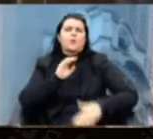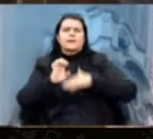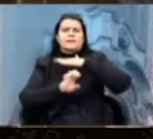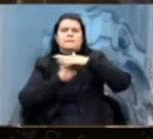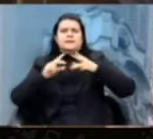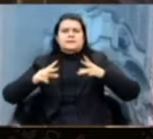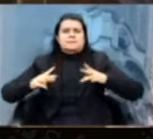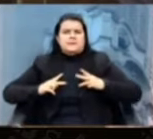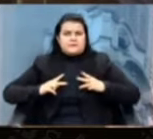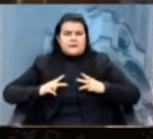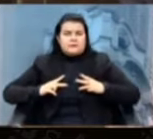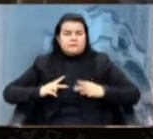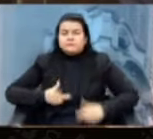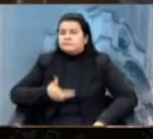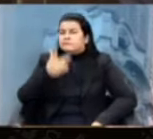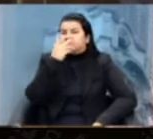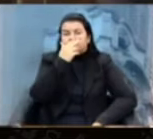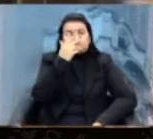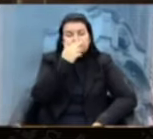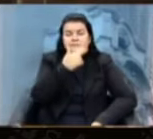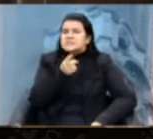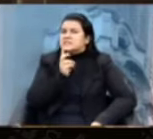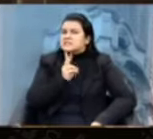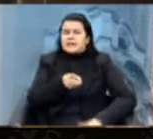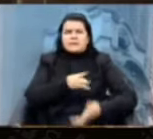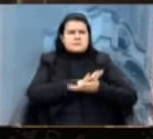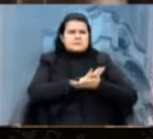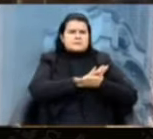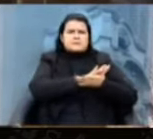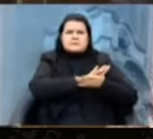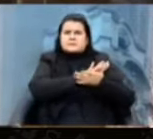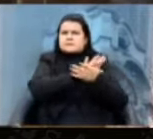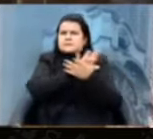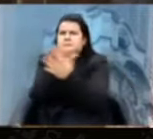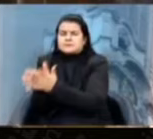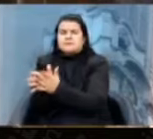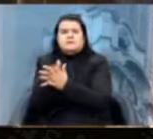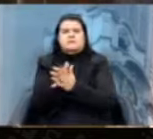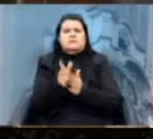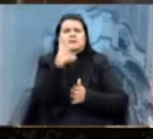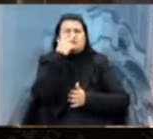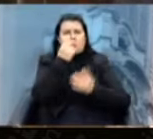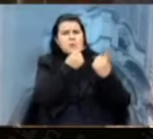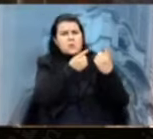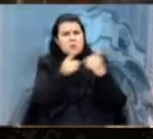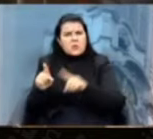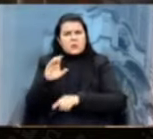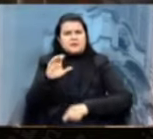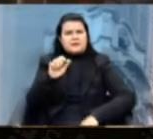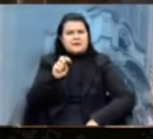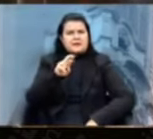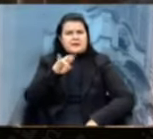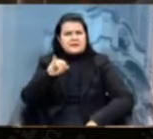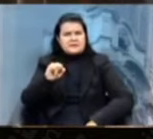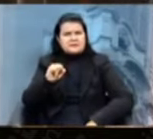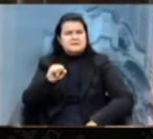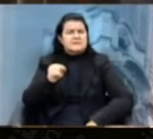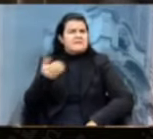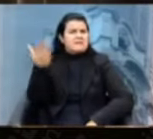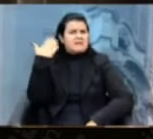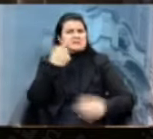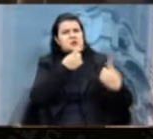É o mesmo rolo compressor que ataca hoje a Carris, que ontem atacou os cobradores e cobradoras,